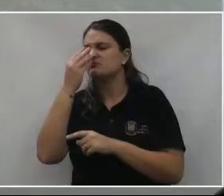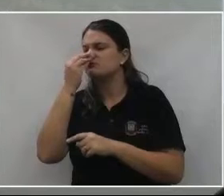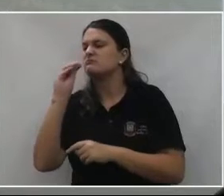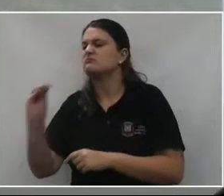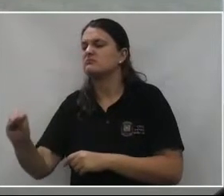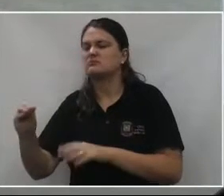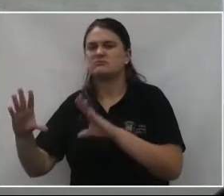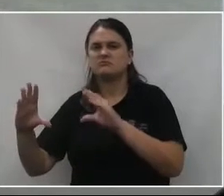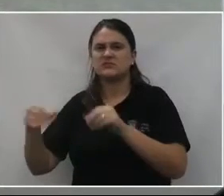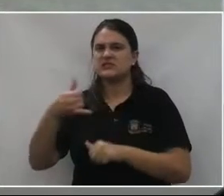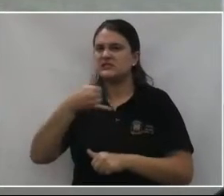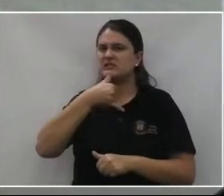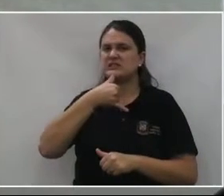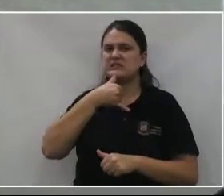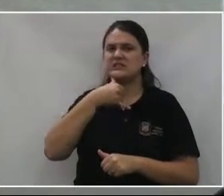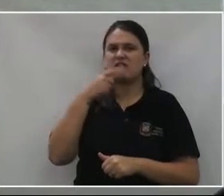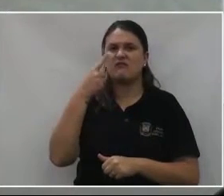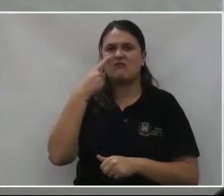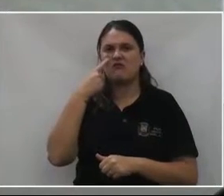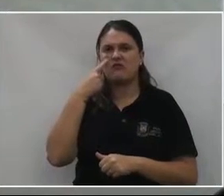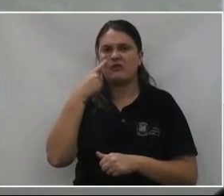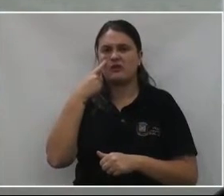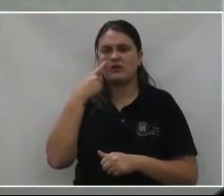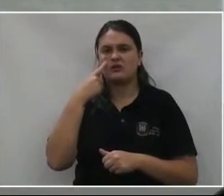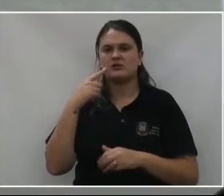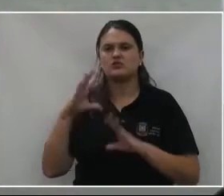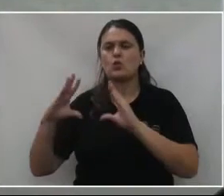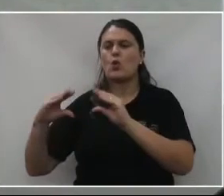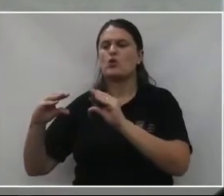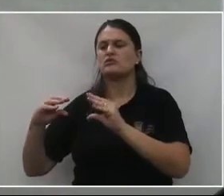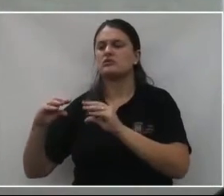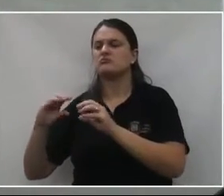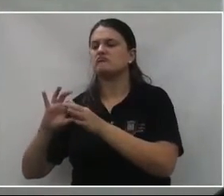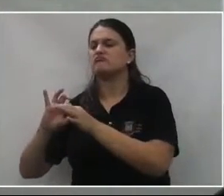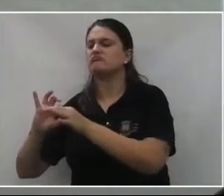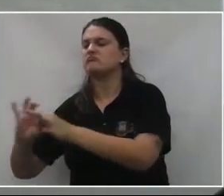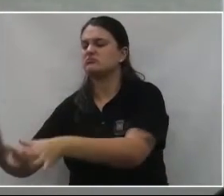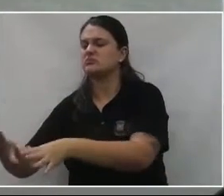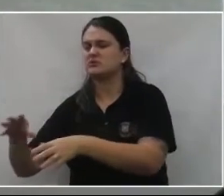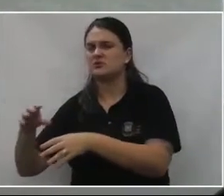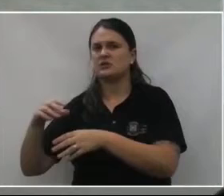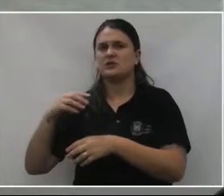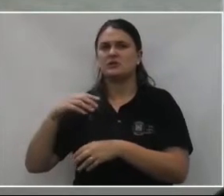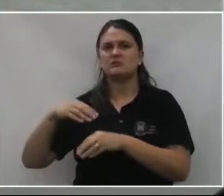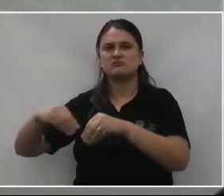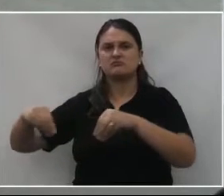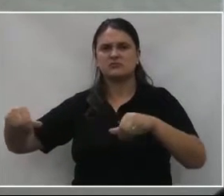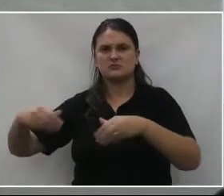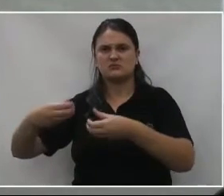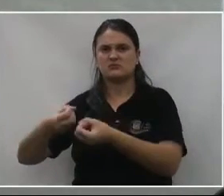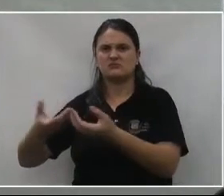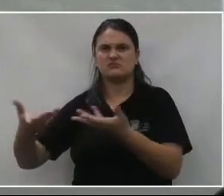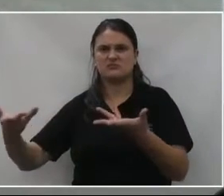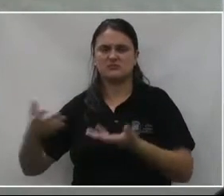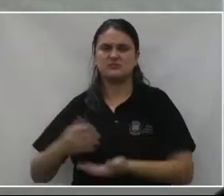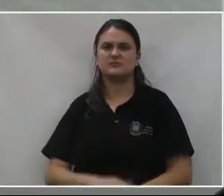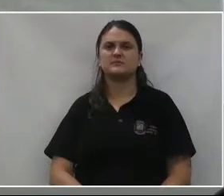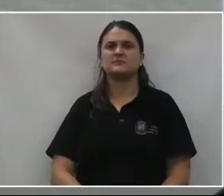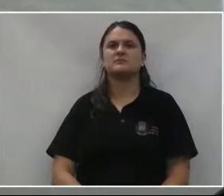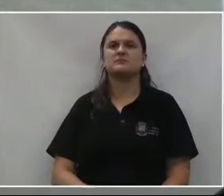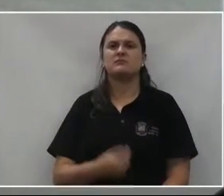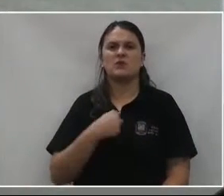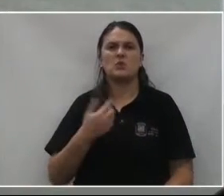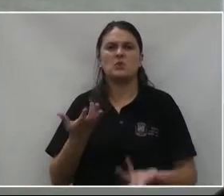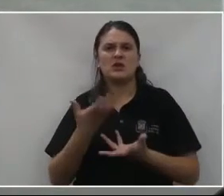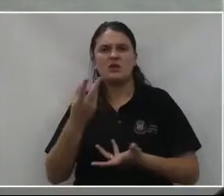porque é triste você ver isso. cara sair lá da casa dele a trazer um colchão e jogar a entrada do parque ambiental, tem que pegar esse caboclo e dar um prêmio para ele. Eu